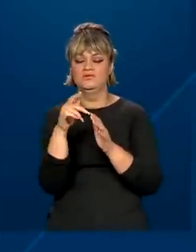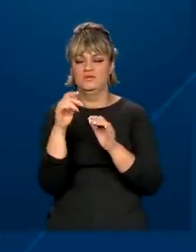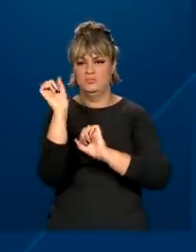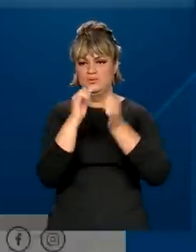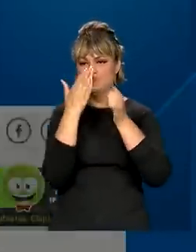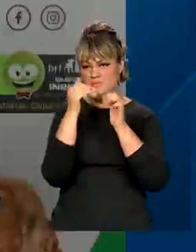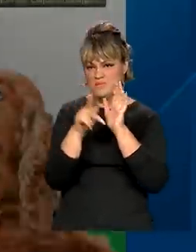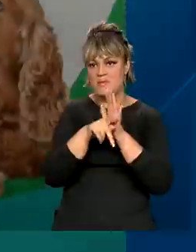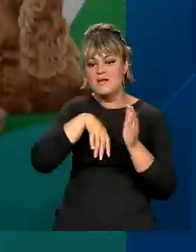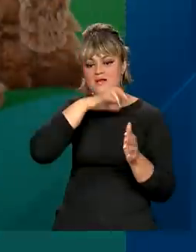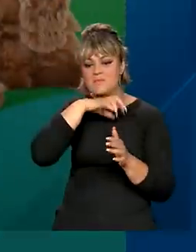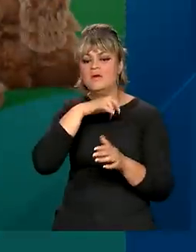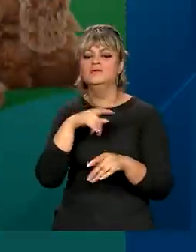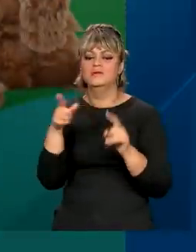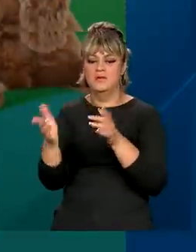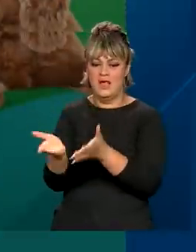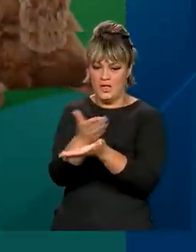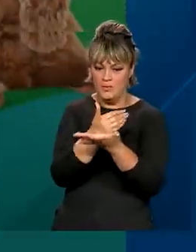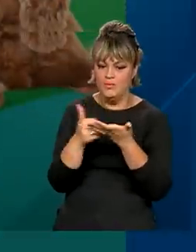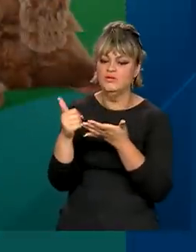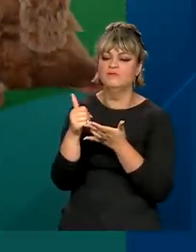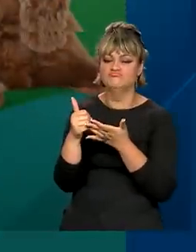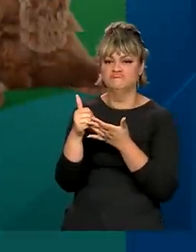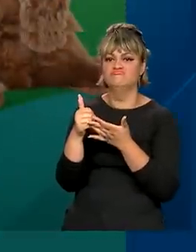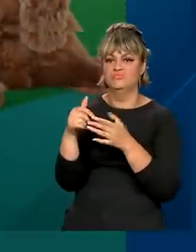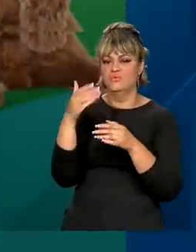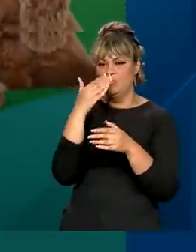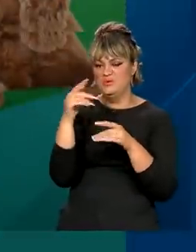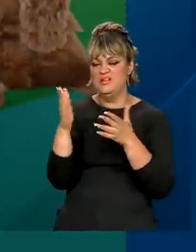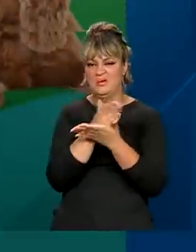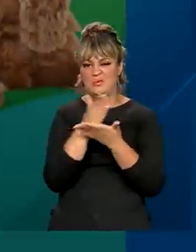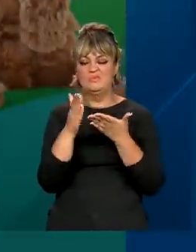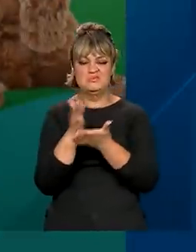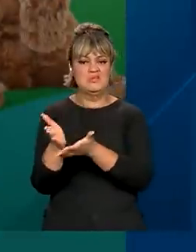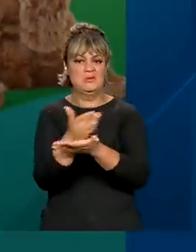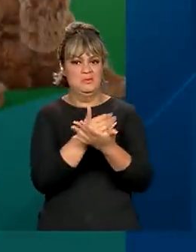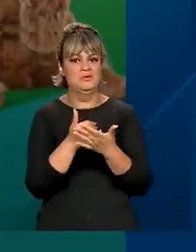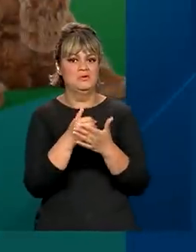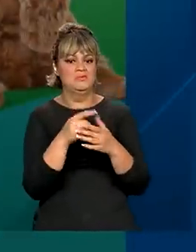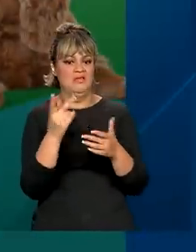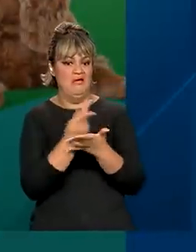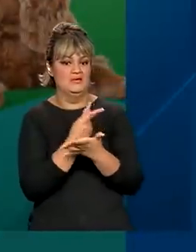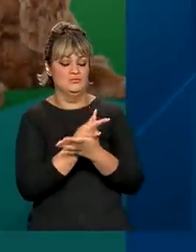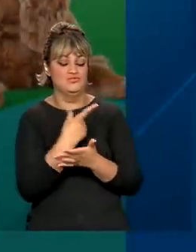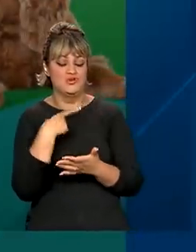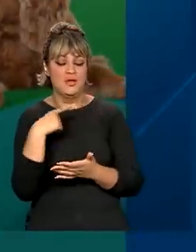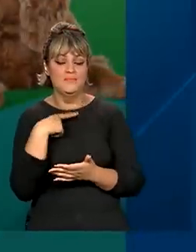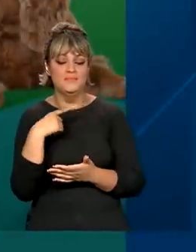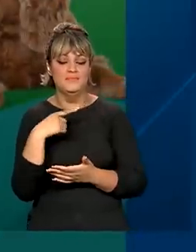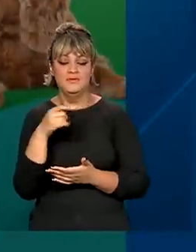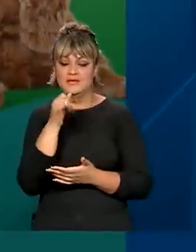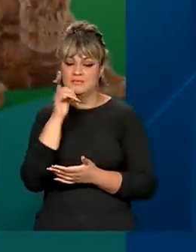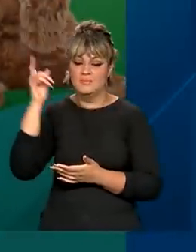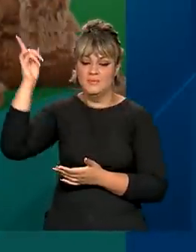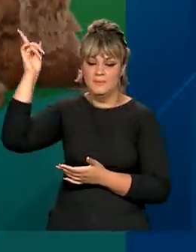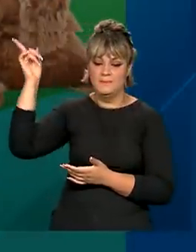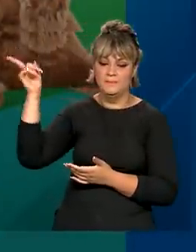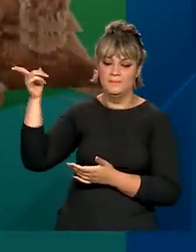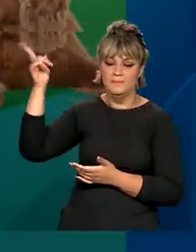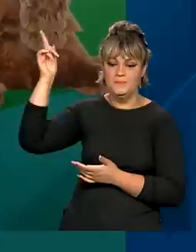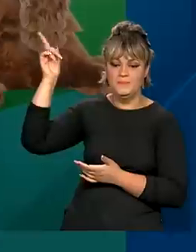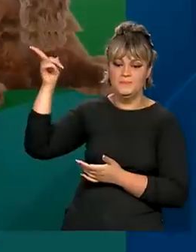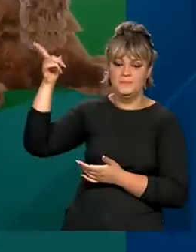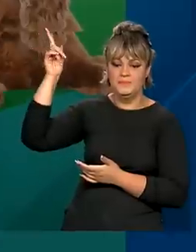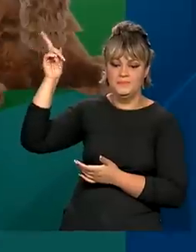animais iniciou o recolhimento de petiscos do comércio e da casa de consumidores. Dessa vez, a Balance anunciou o